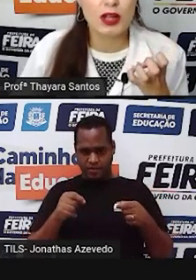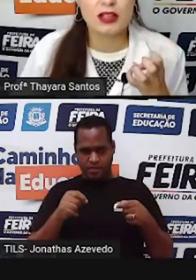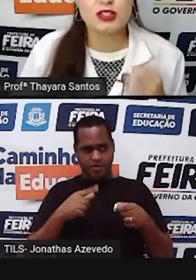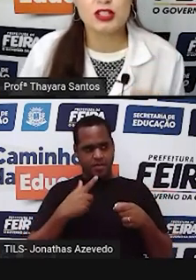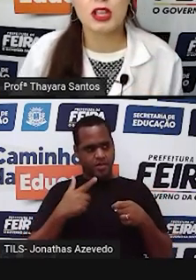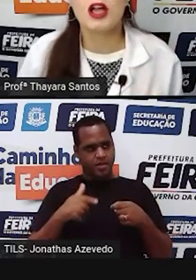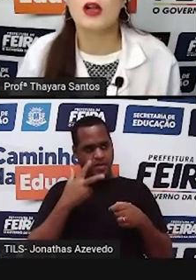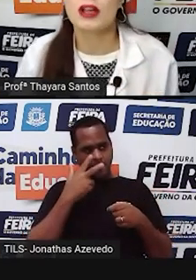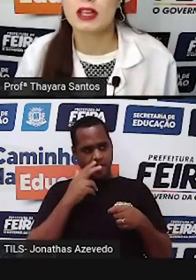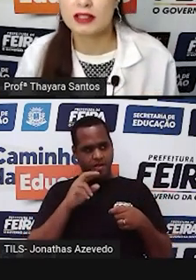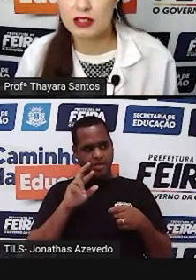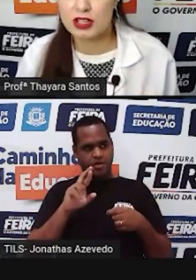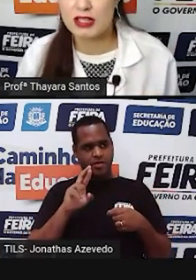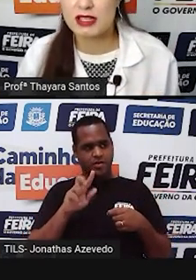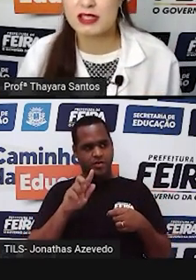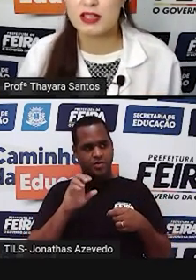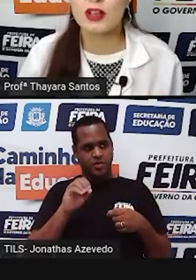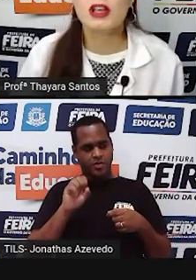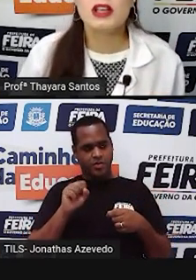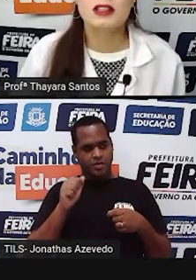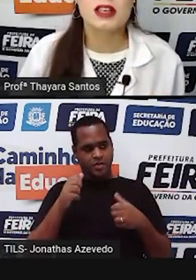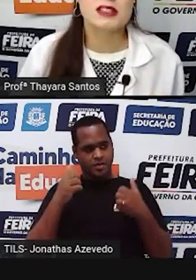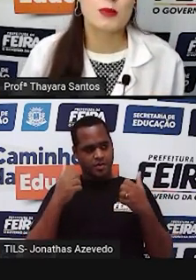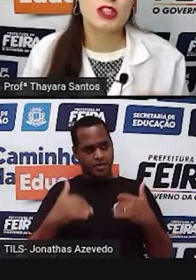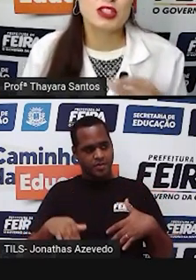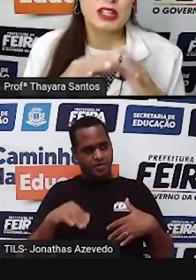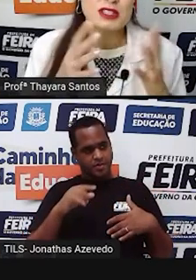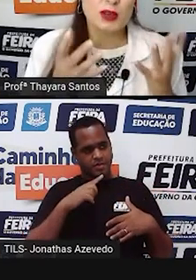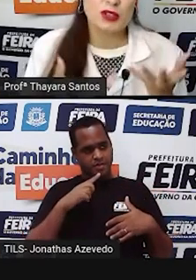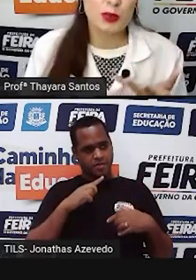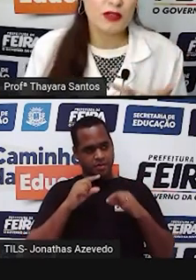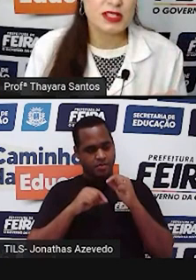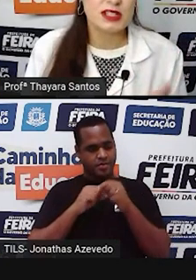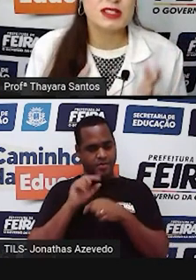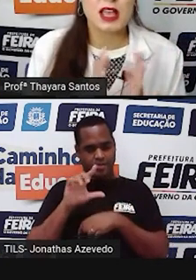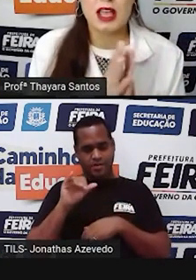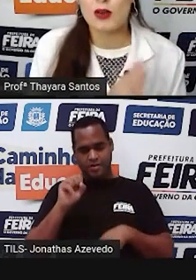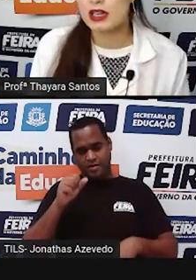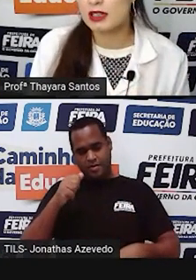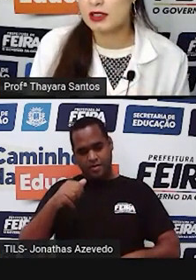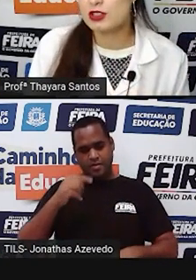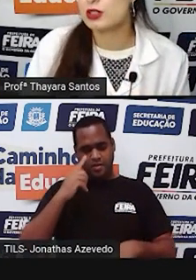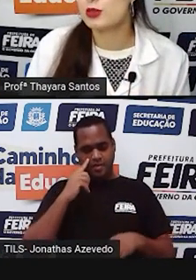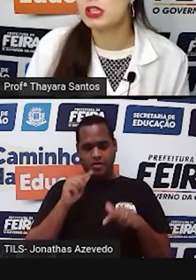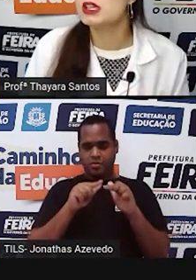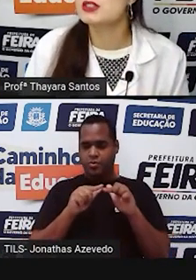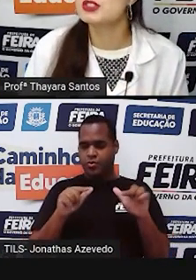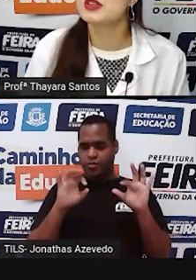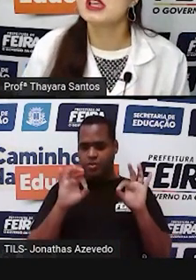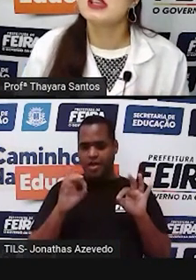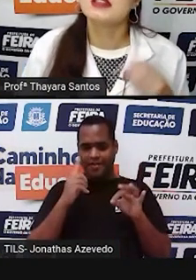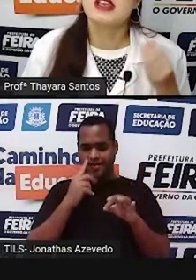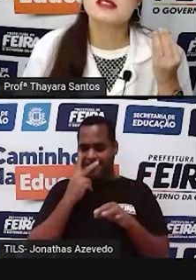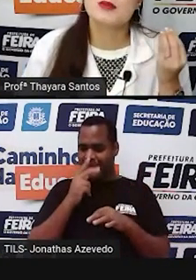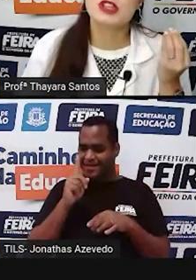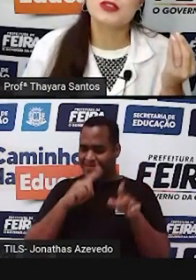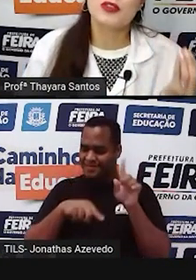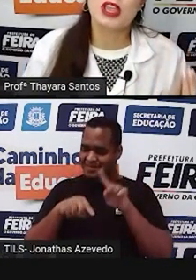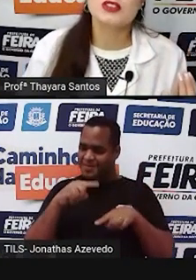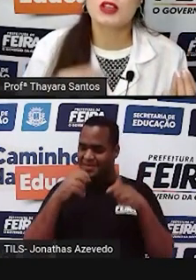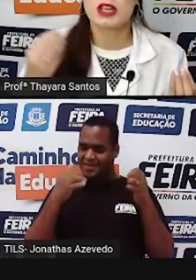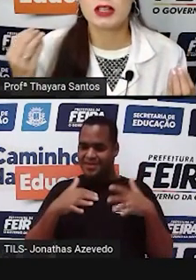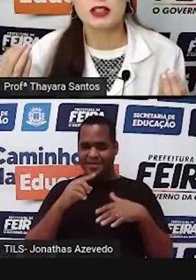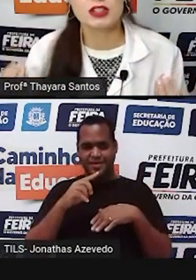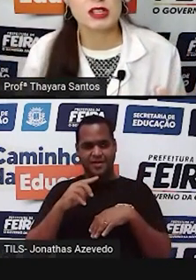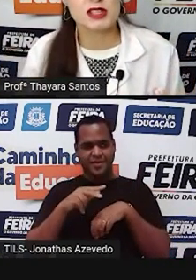toda enrugadinha, é uma característica recessiva. Ter a semente lisa, com a superfície lisa, é uma característica dominante. Ter a semente